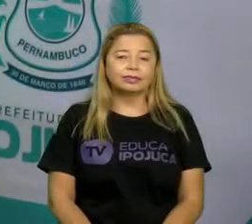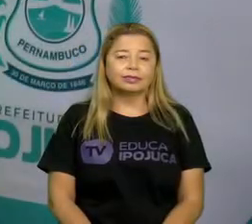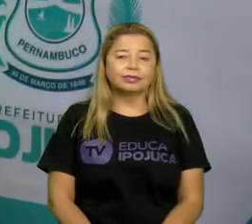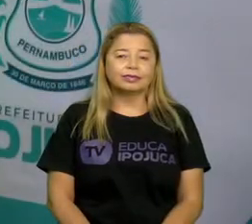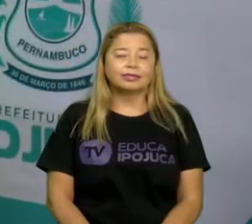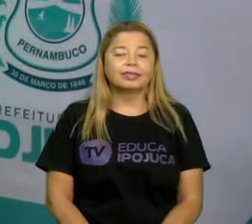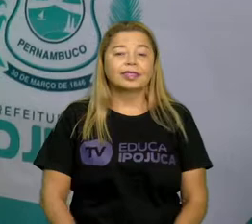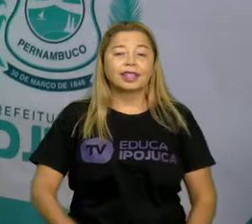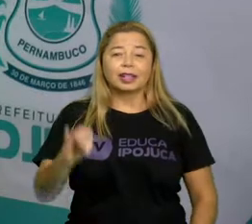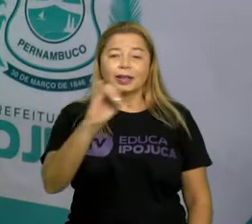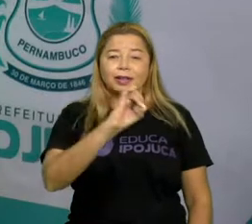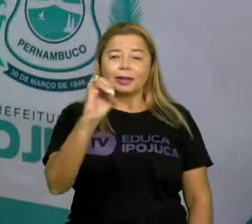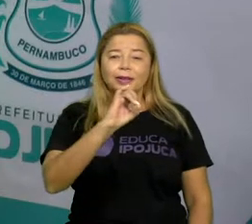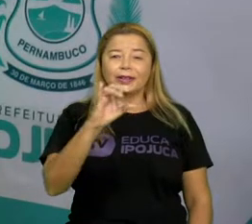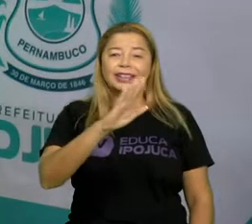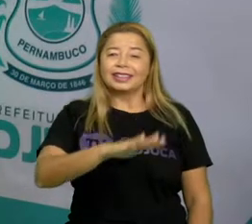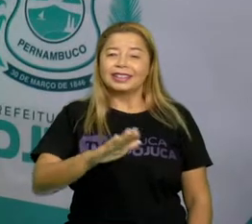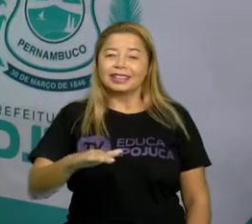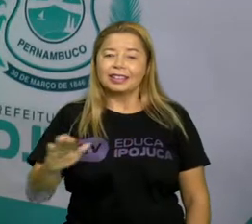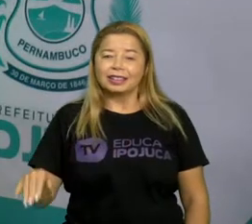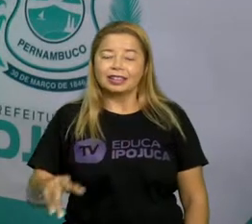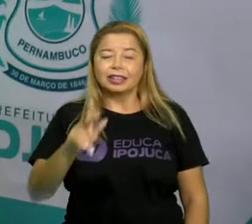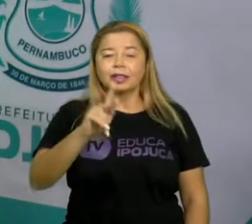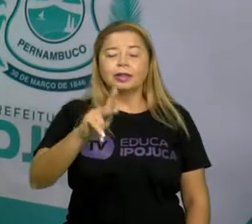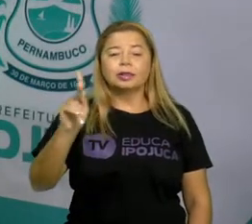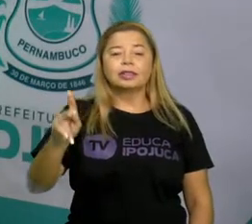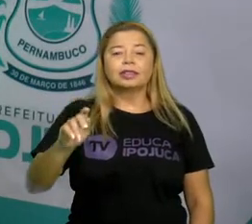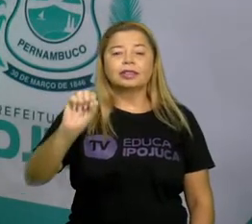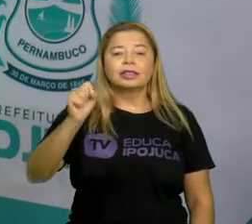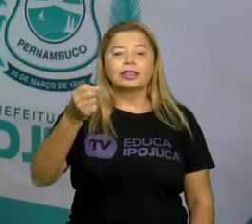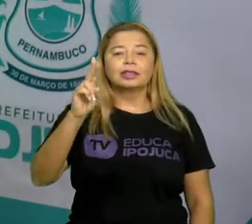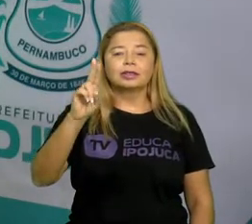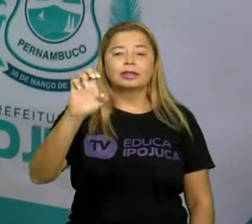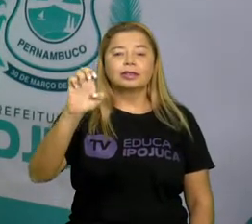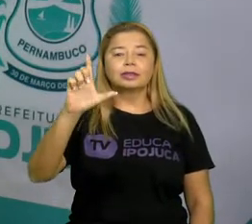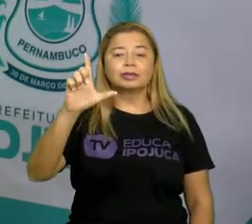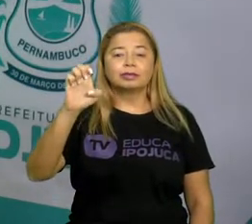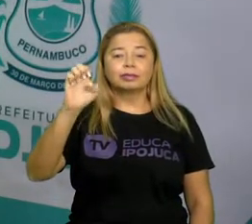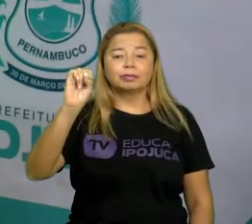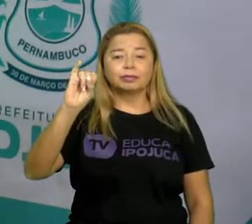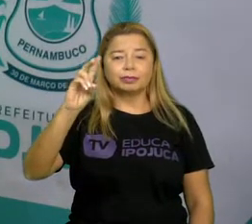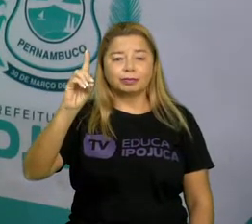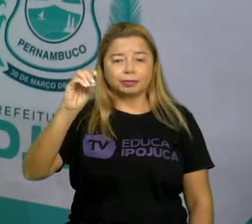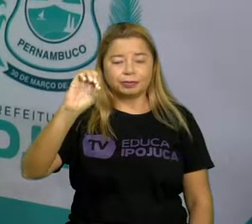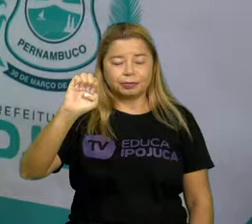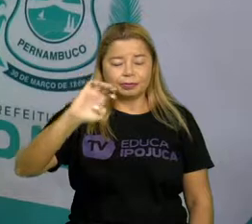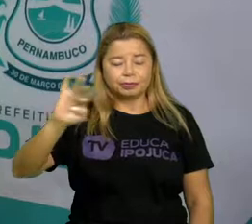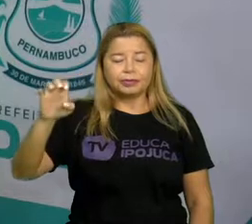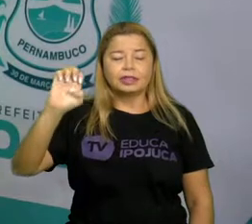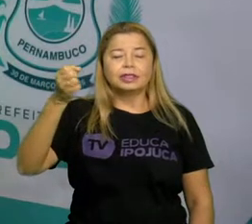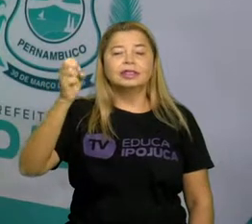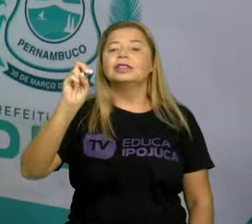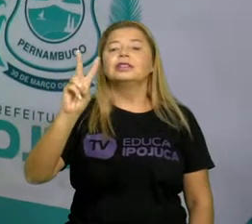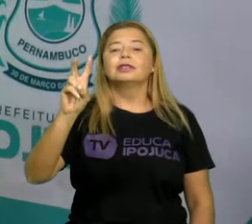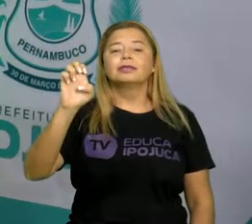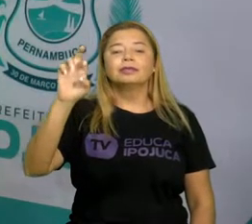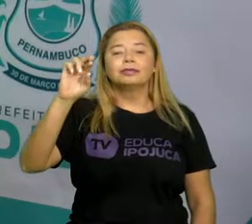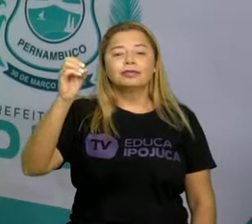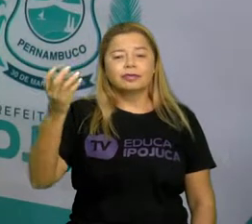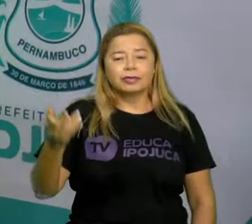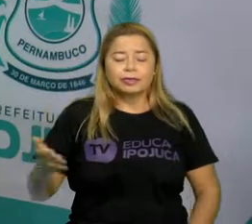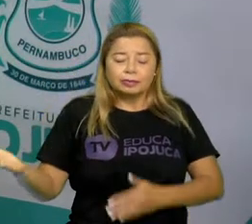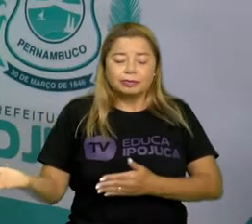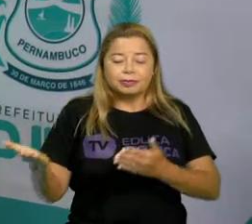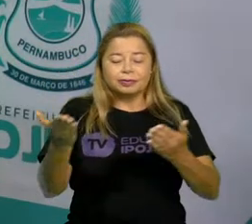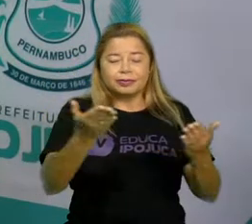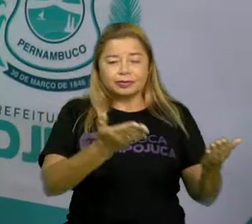Olá, crianças! Sou a professora Sueli Severo. Sejam bem-vindos para a nossa TV Educa e Pojuca, a TV